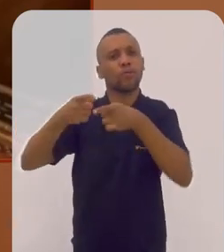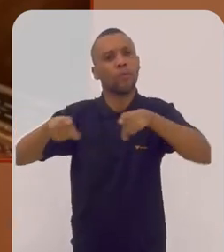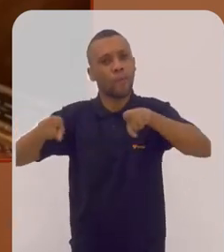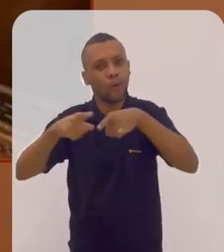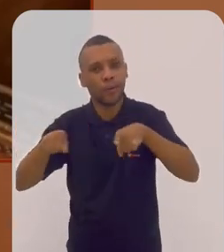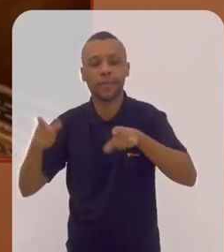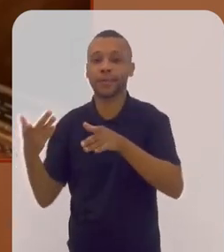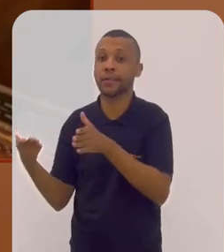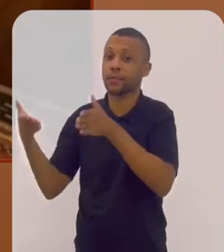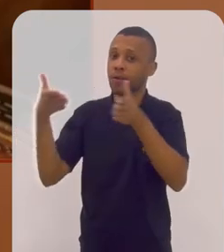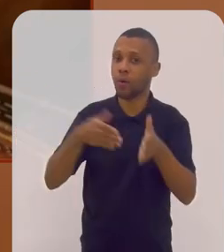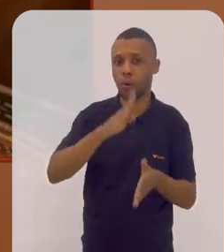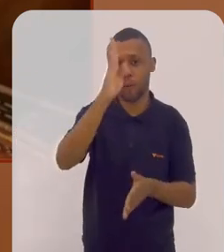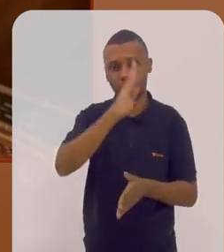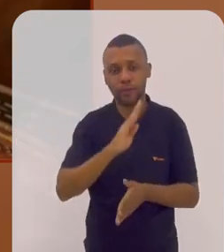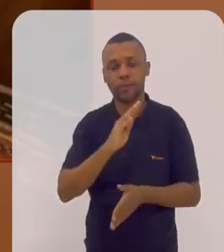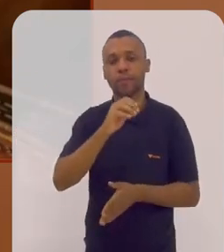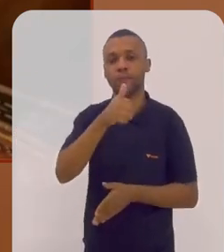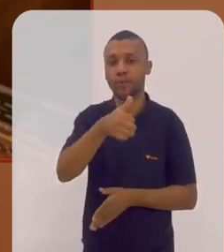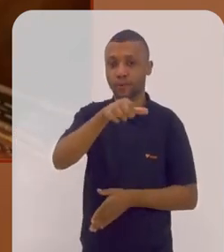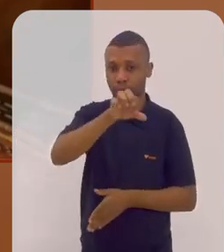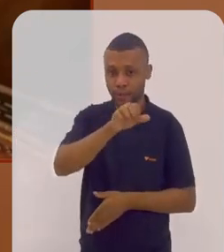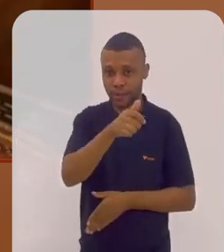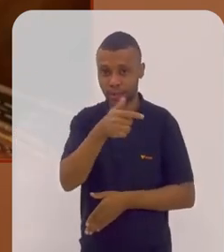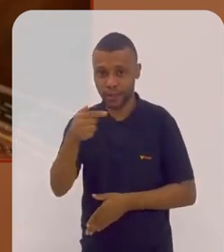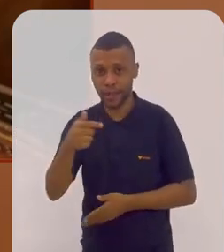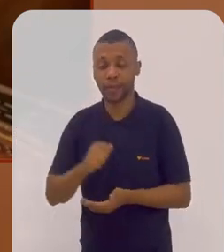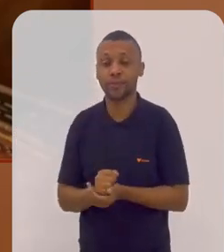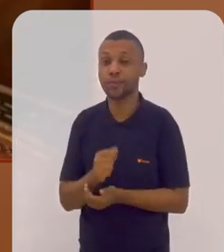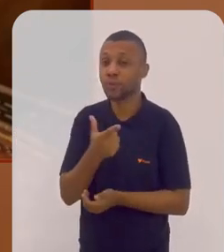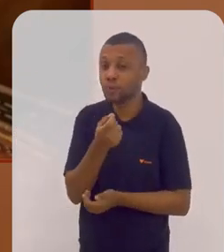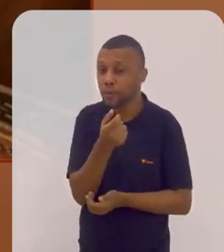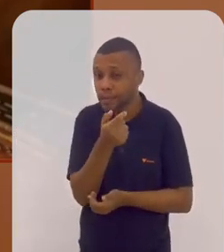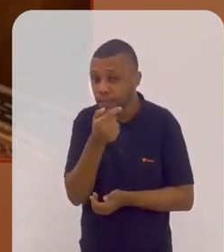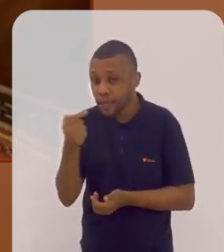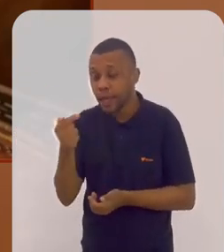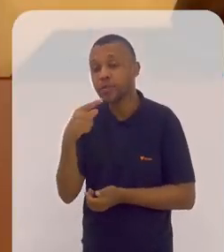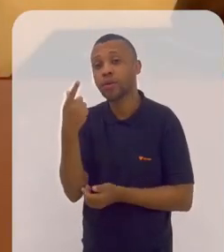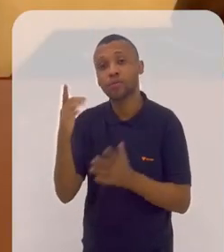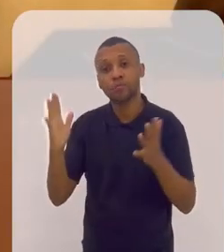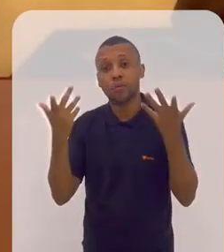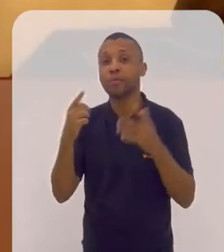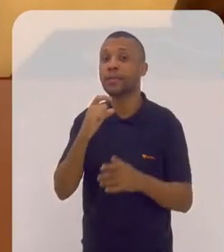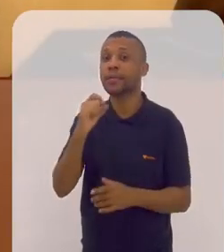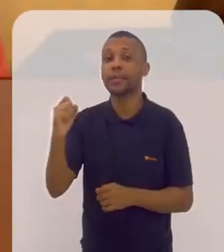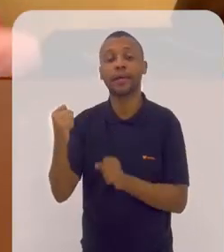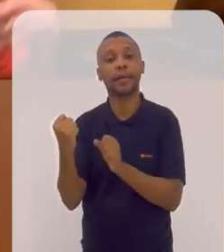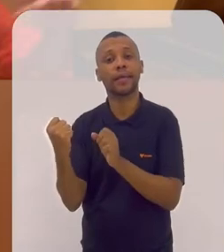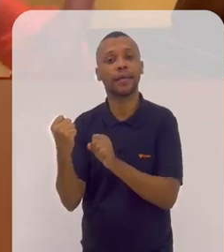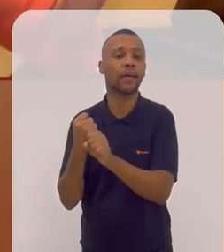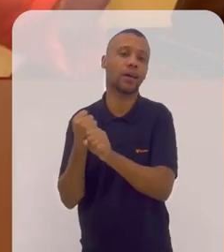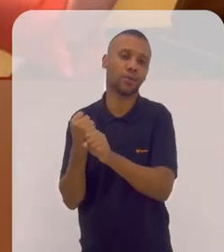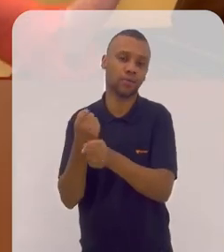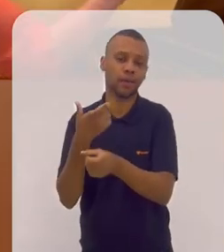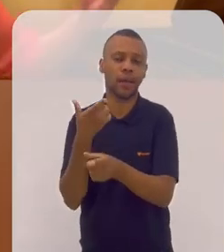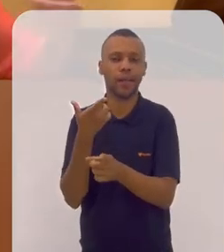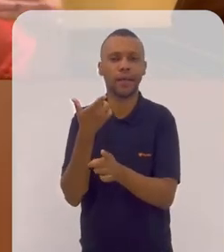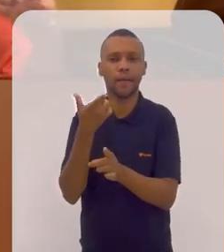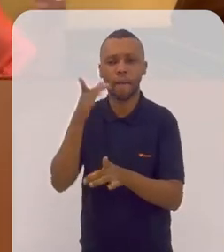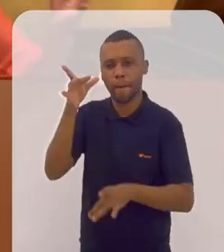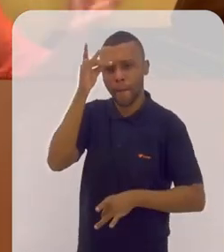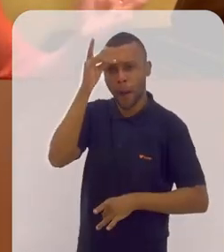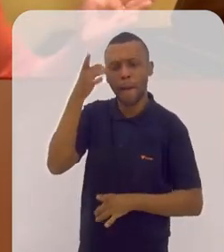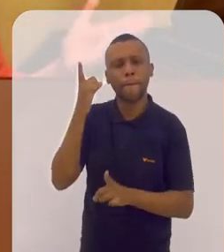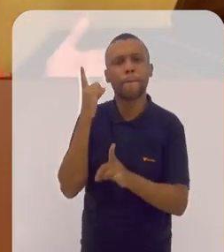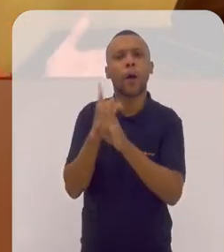1917. Então, em 2017, comemoramos 100 anos da vinda dos Darius Milho, e ele encontra